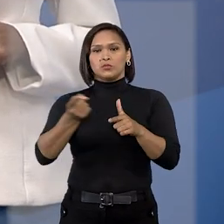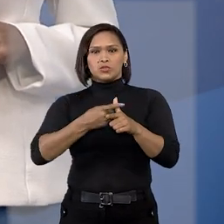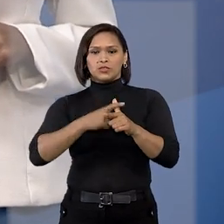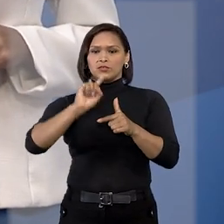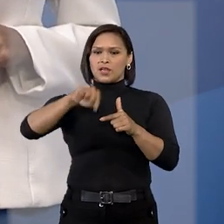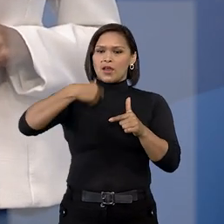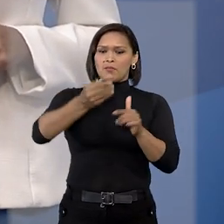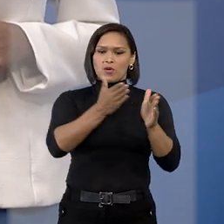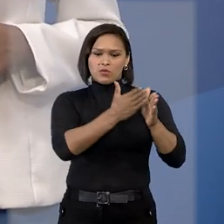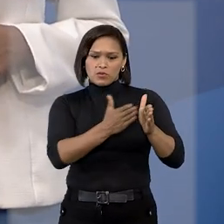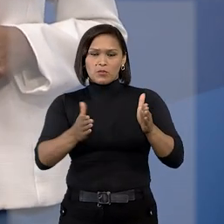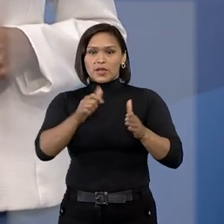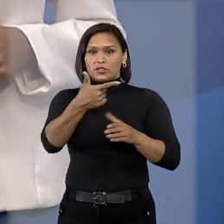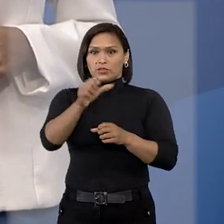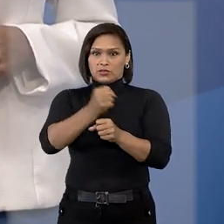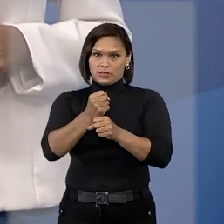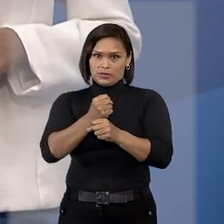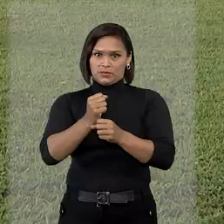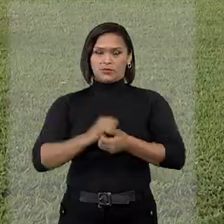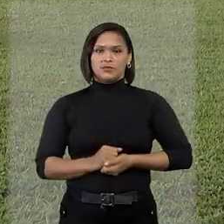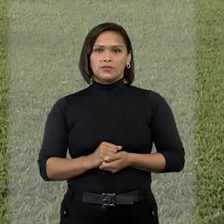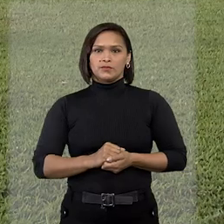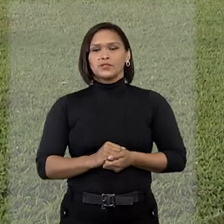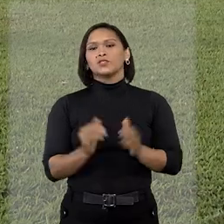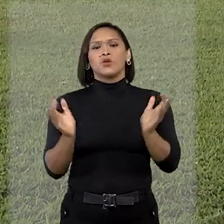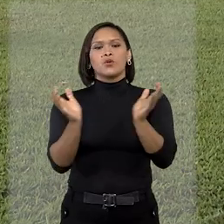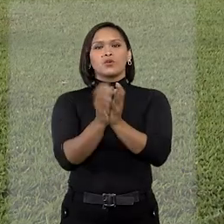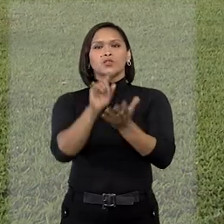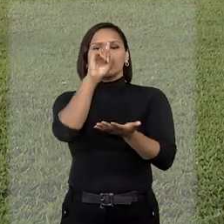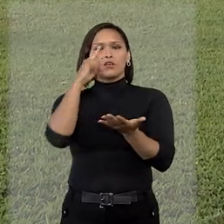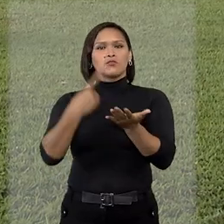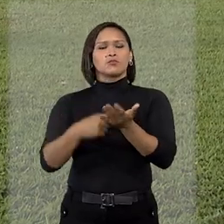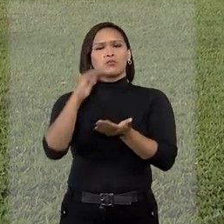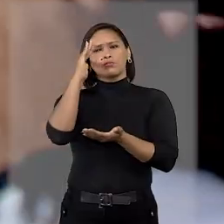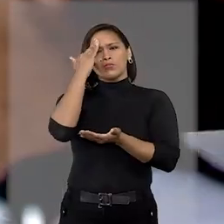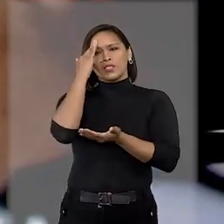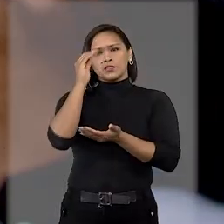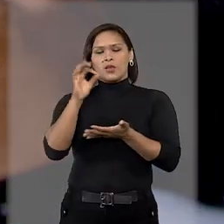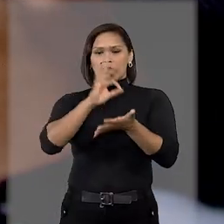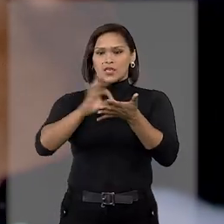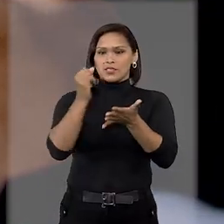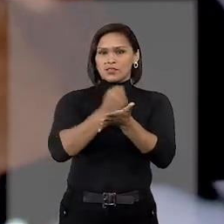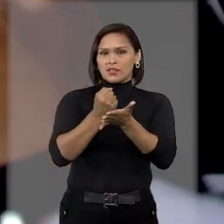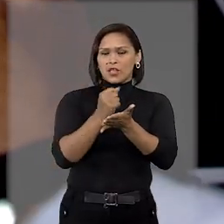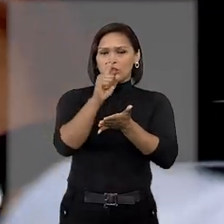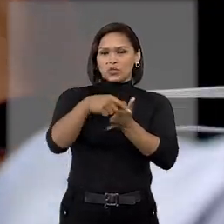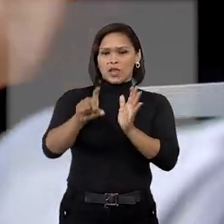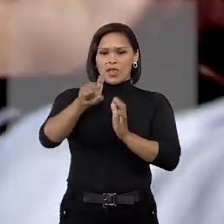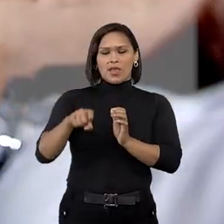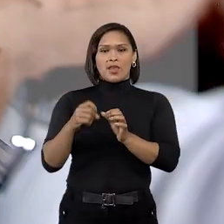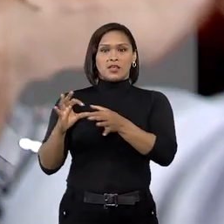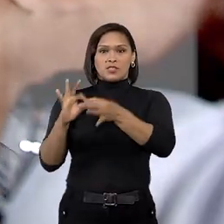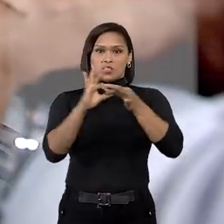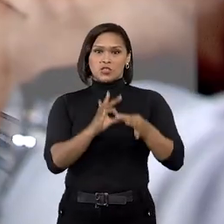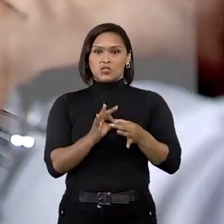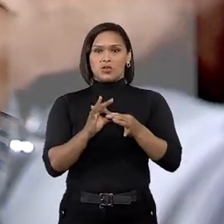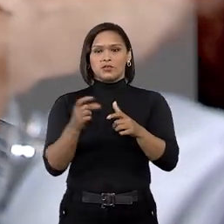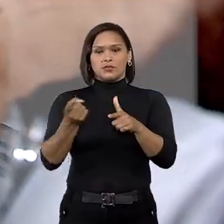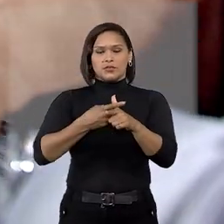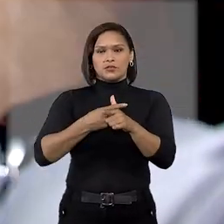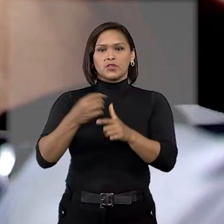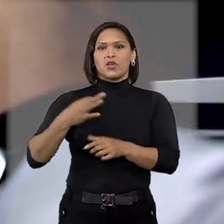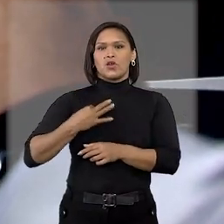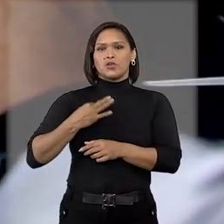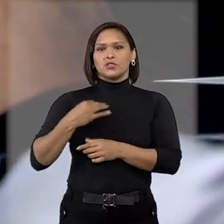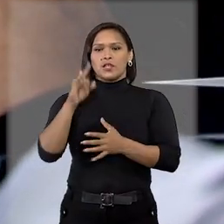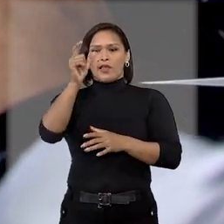mesmo após o prazo de dois anos. O colegiado afirmou um entendimento de que a assinatura de ex-sócio como devedor solidário em